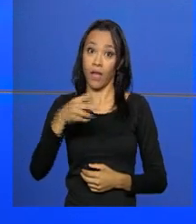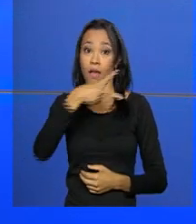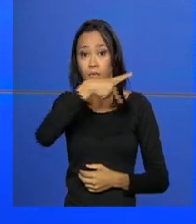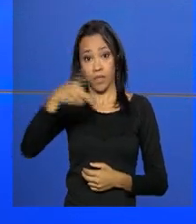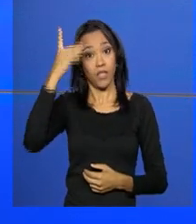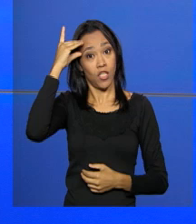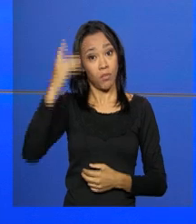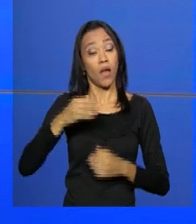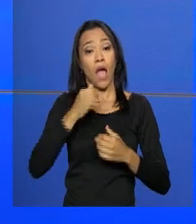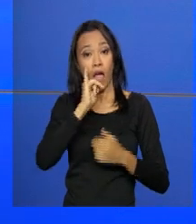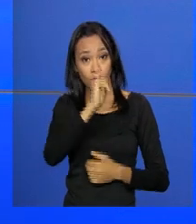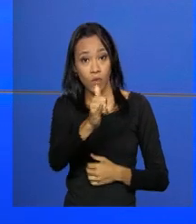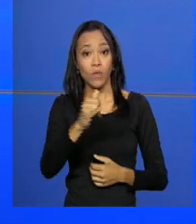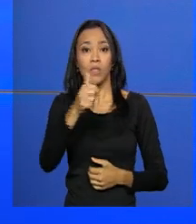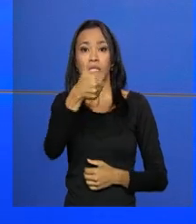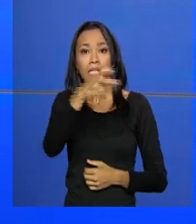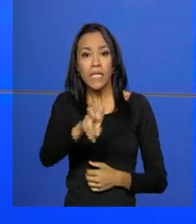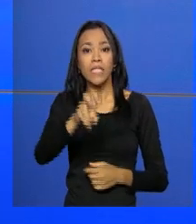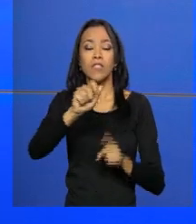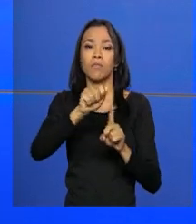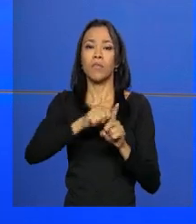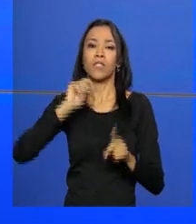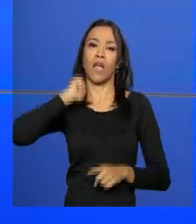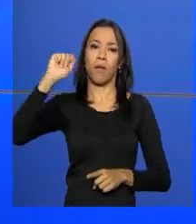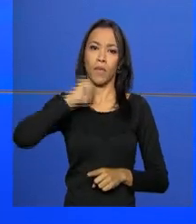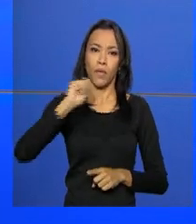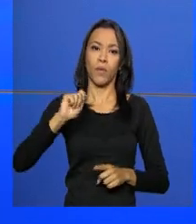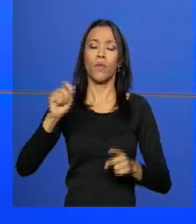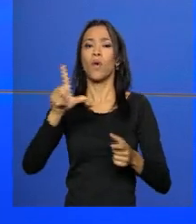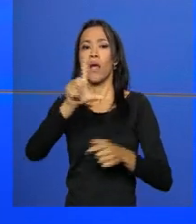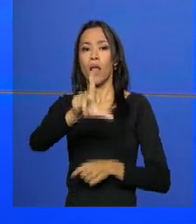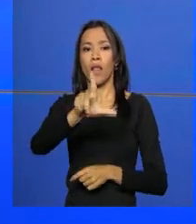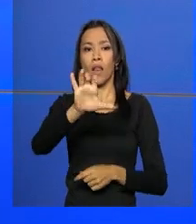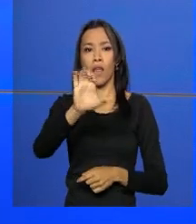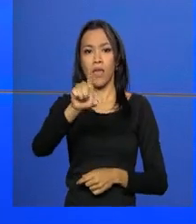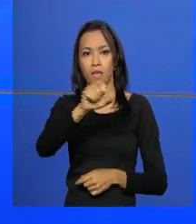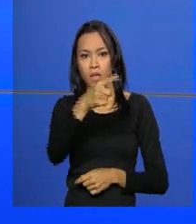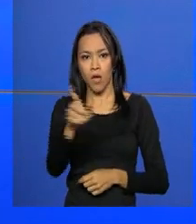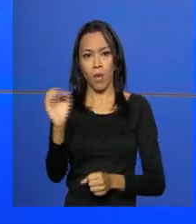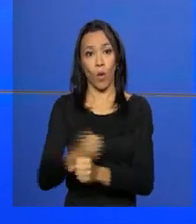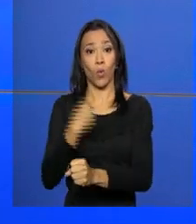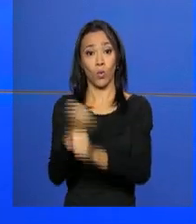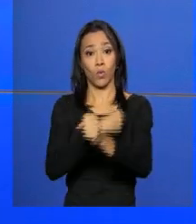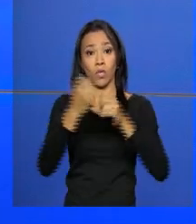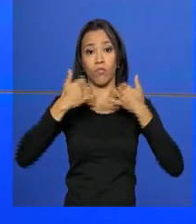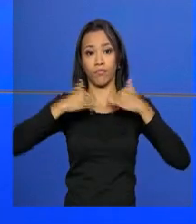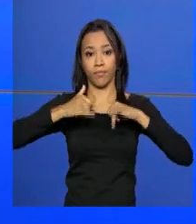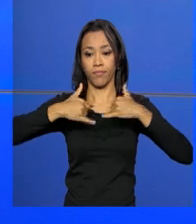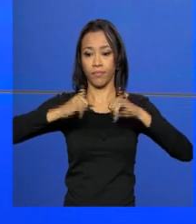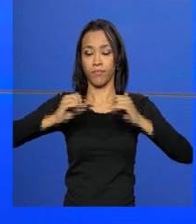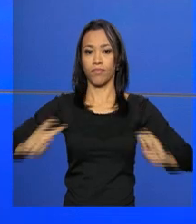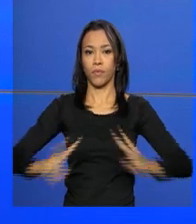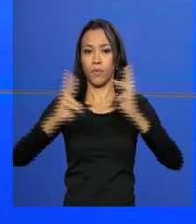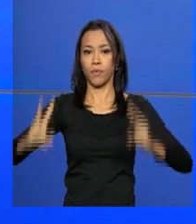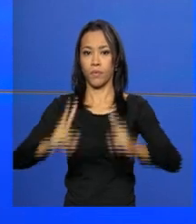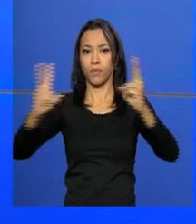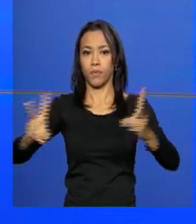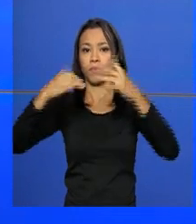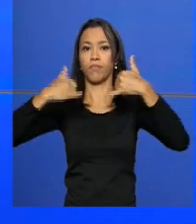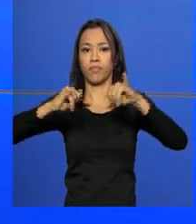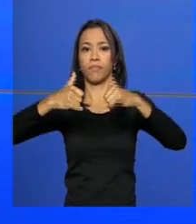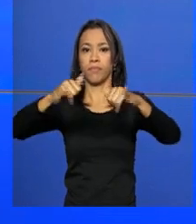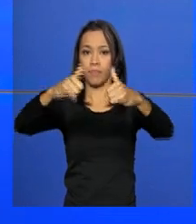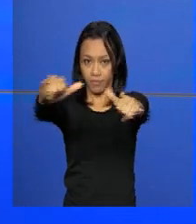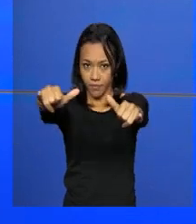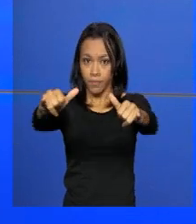partir de 15 de abril, a leiloar a concessão para a construção de linhas que vão interligar estas comunidades às demais